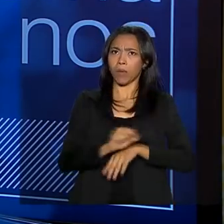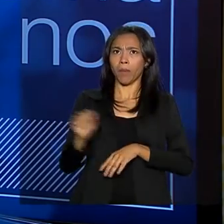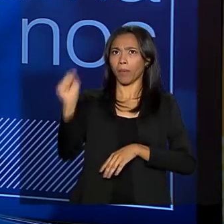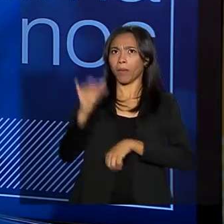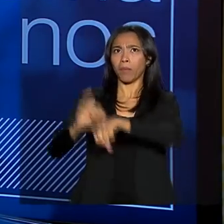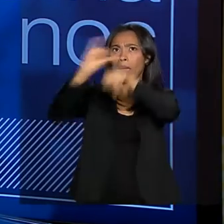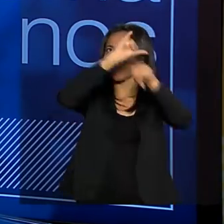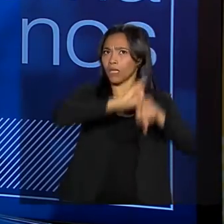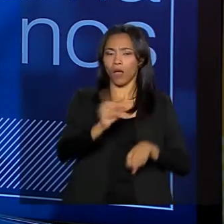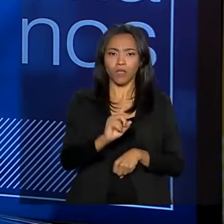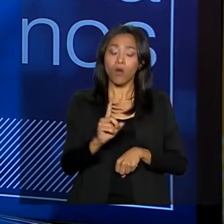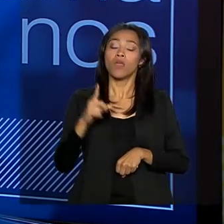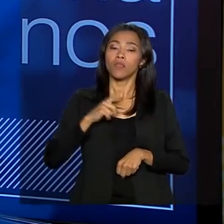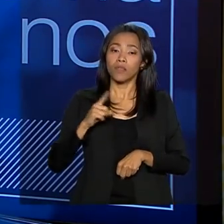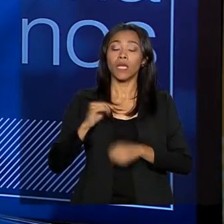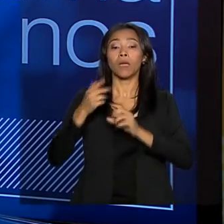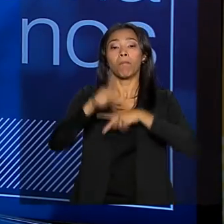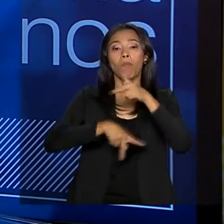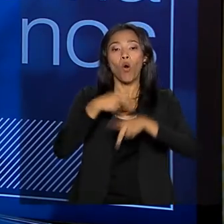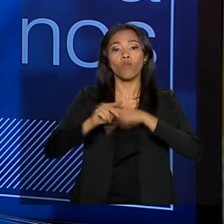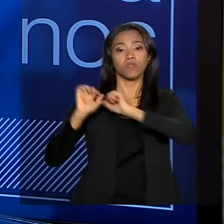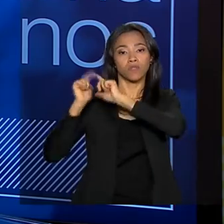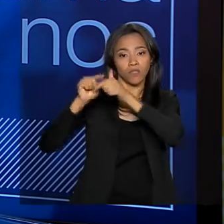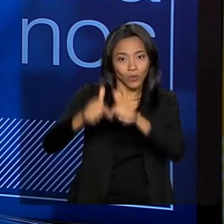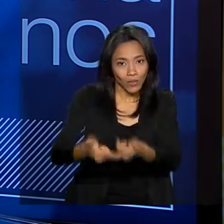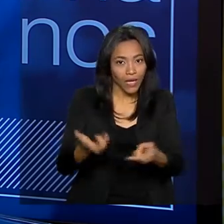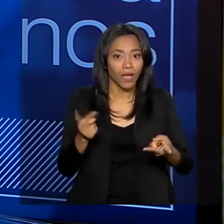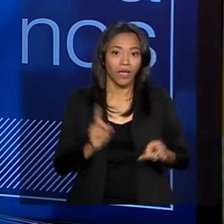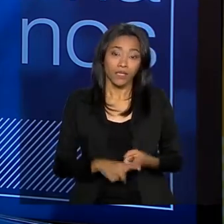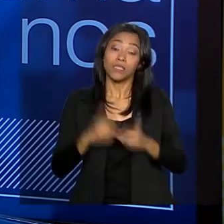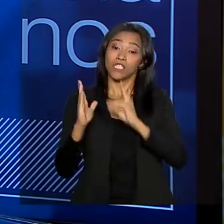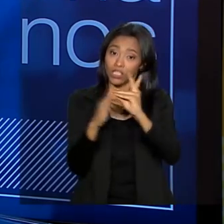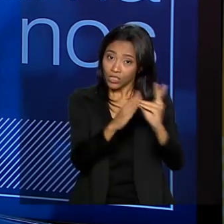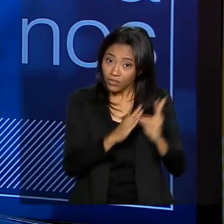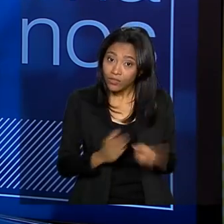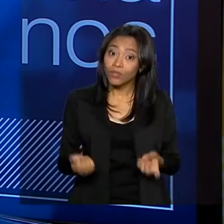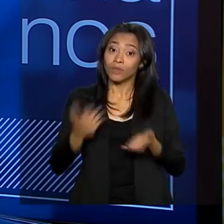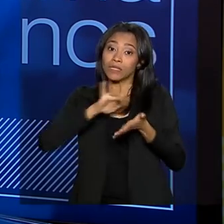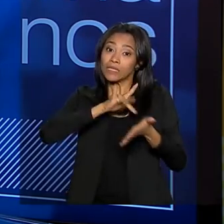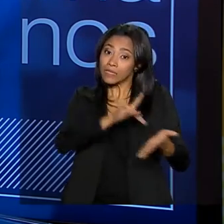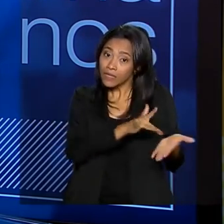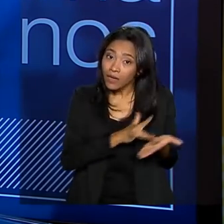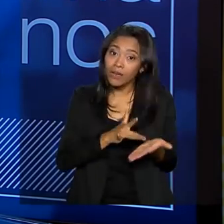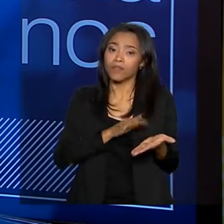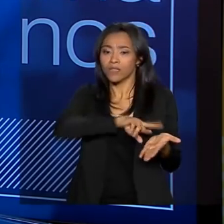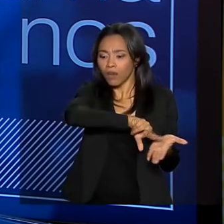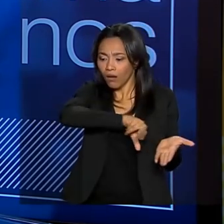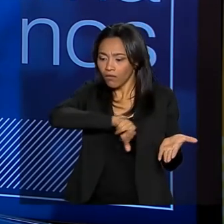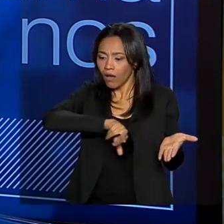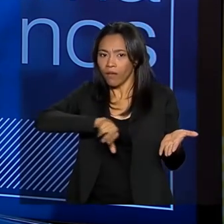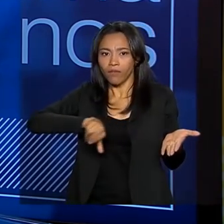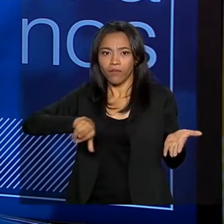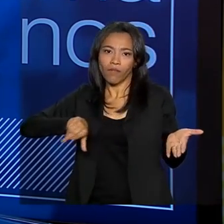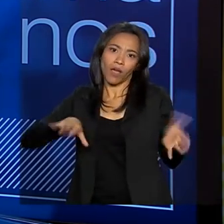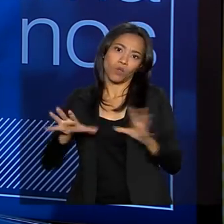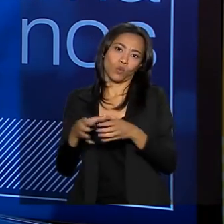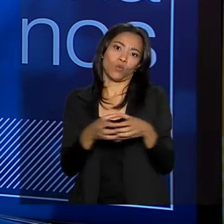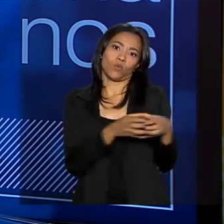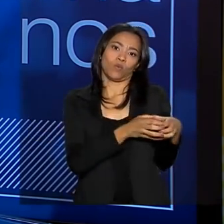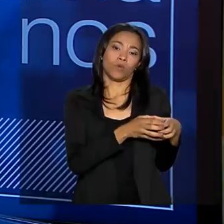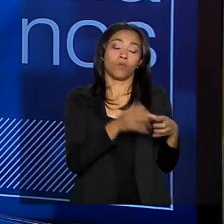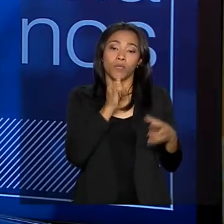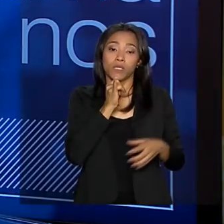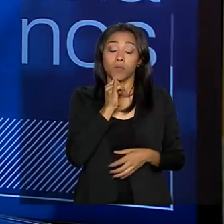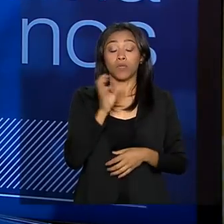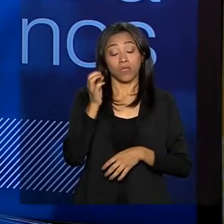povos tradicionais. E a gente vai ter que trabalhar a inclusão com todos eles. Nessas diferentes realidades. Nas diferentes realidades. A inclusão em São